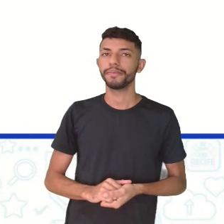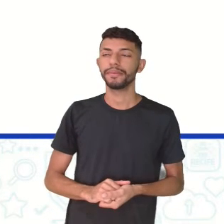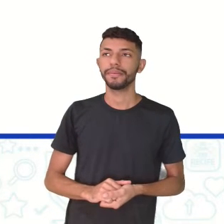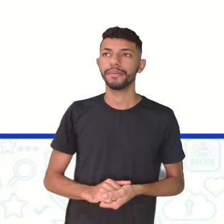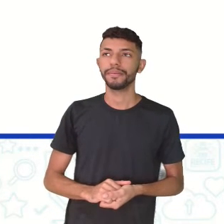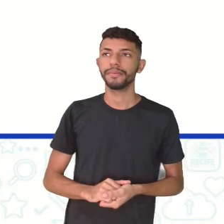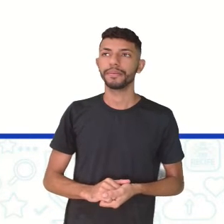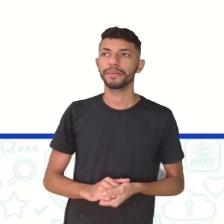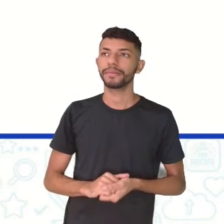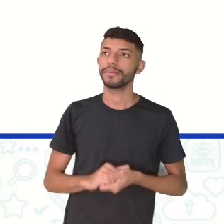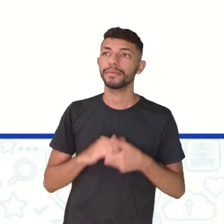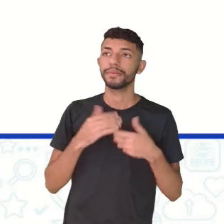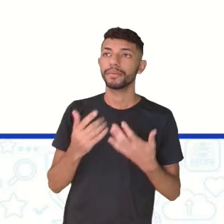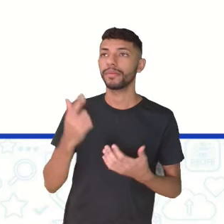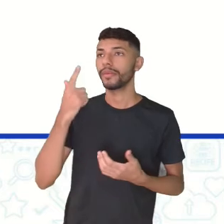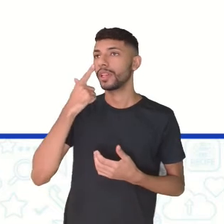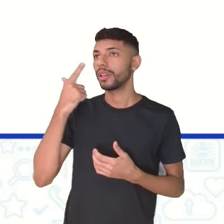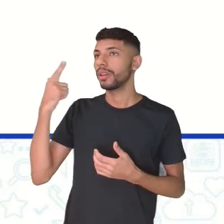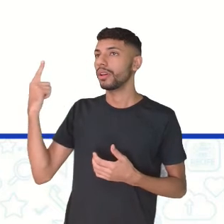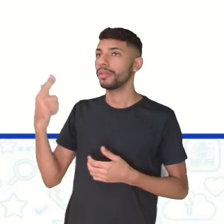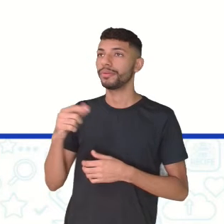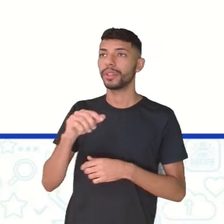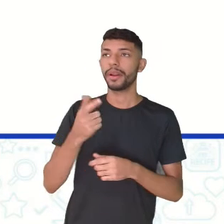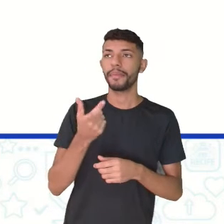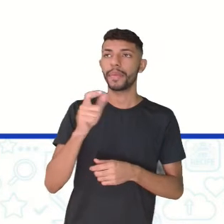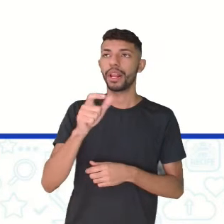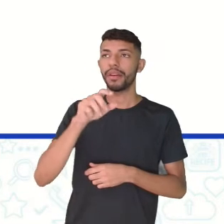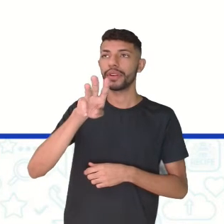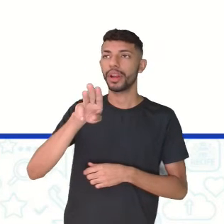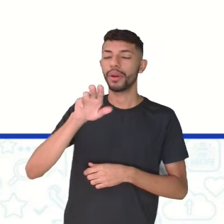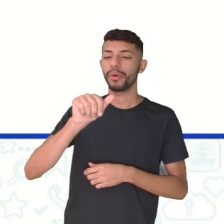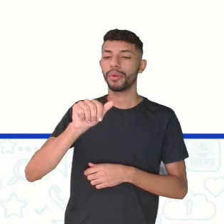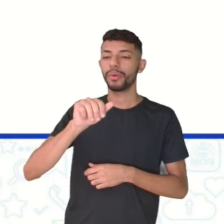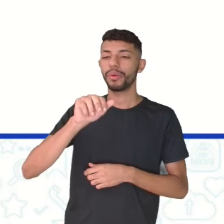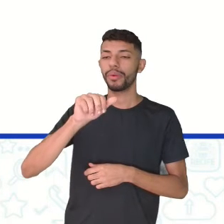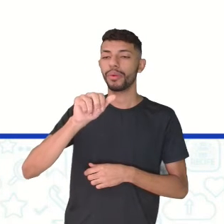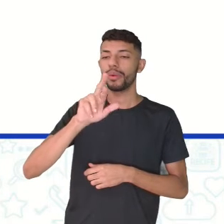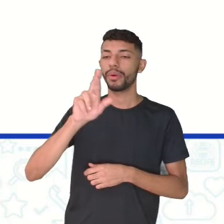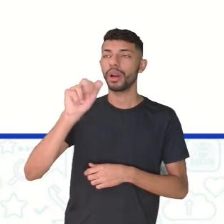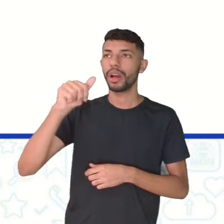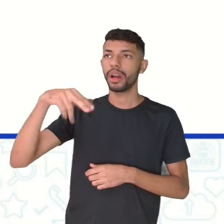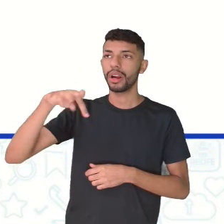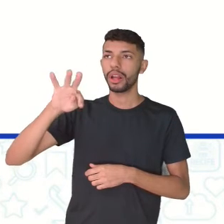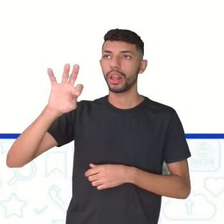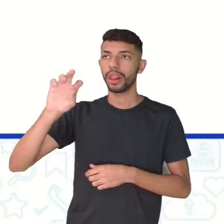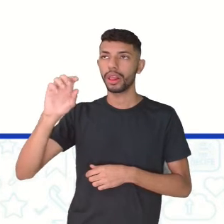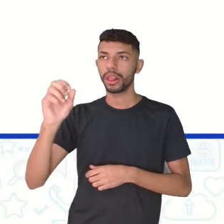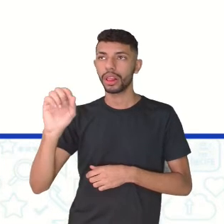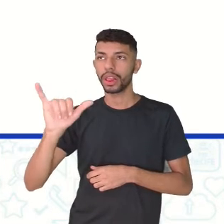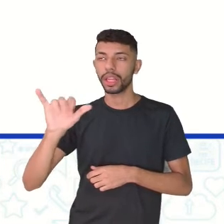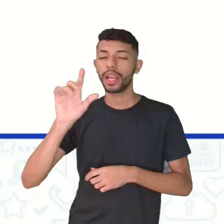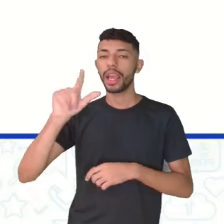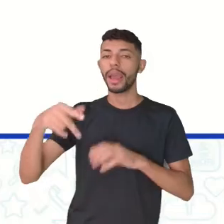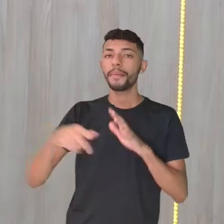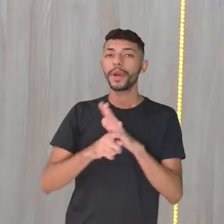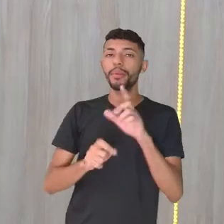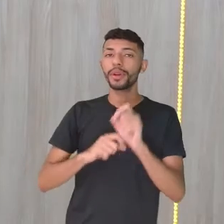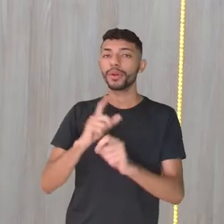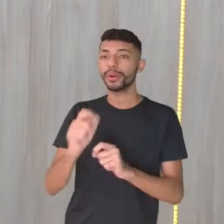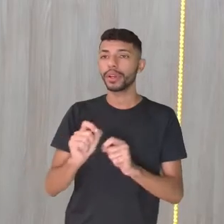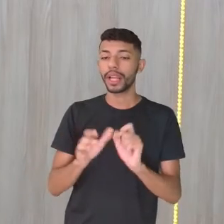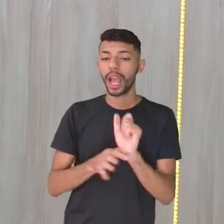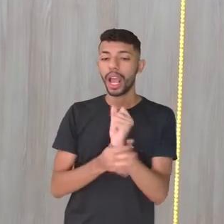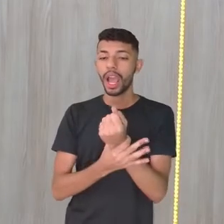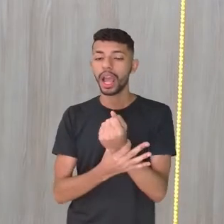Então, gente, esse Warrant é garantir, tá? Ericsson garanta o produto livre de defeitos, tá? É garantir. Existe também